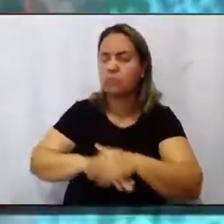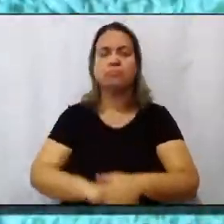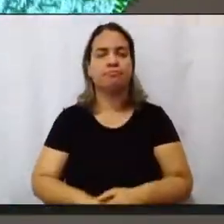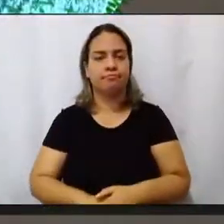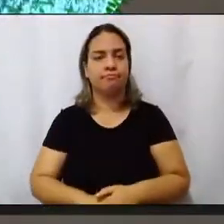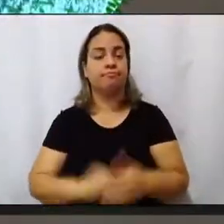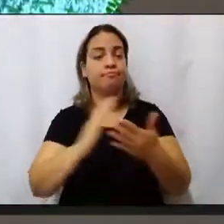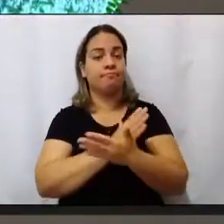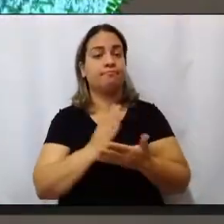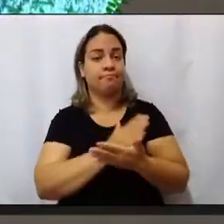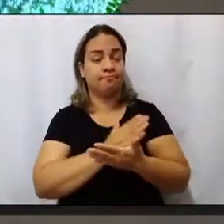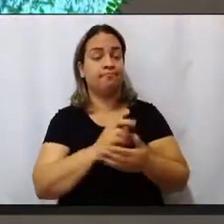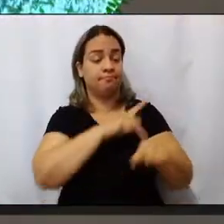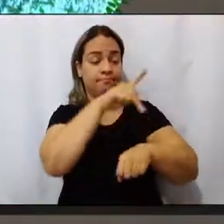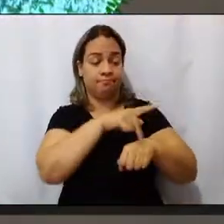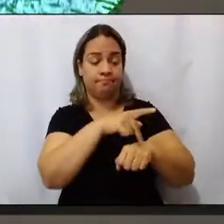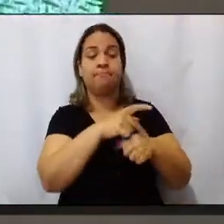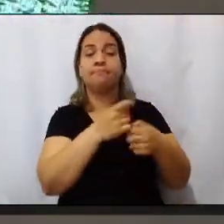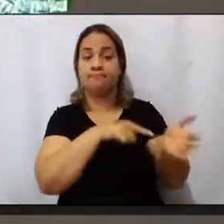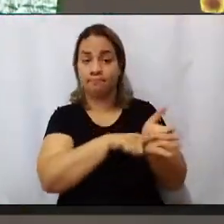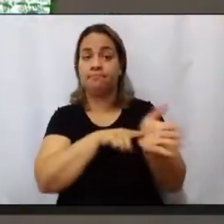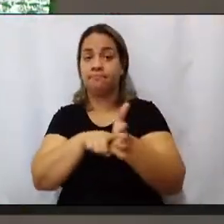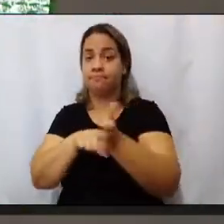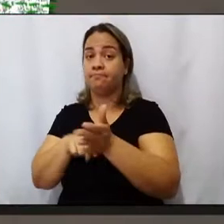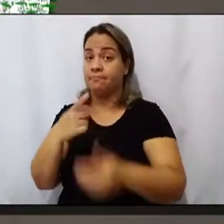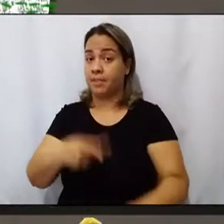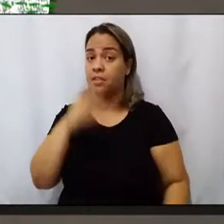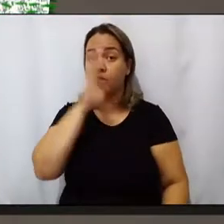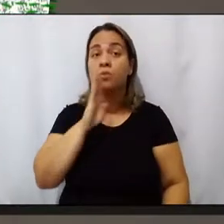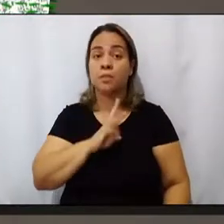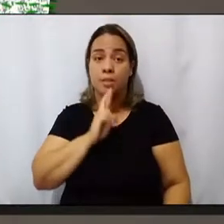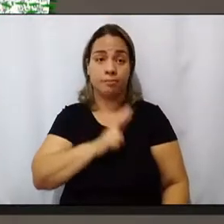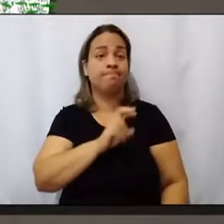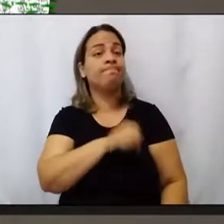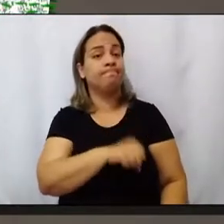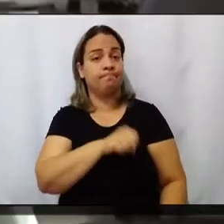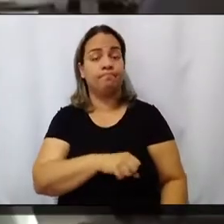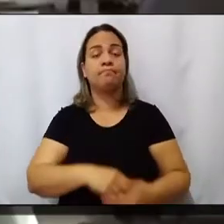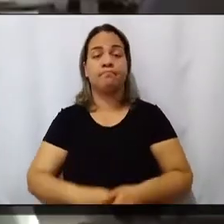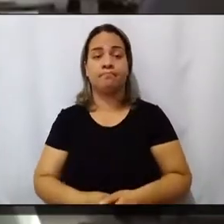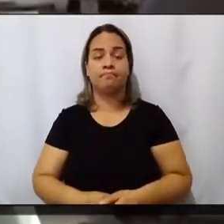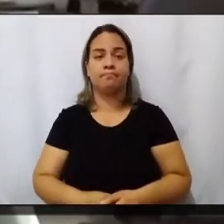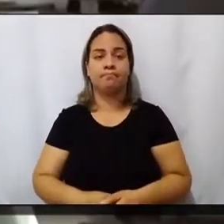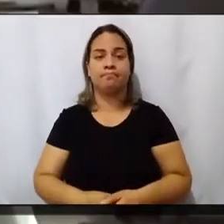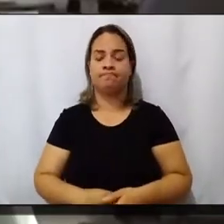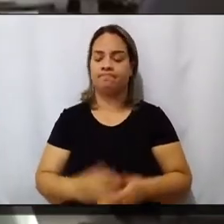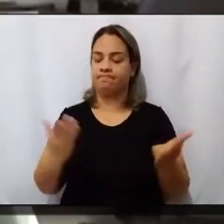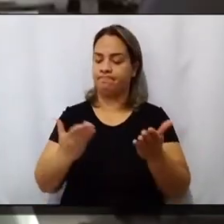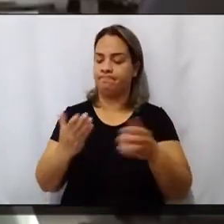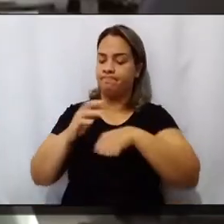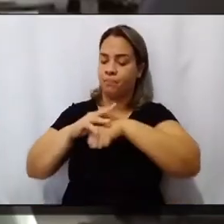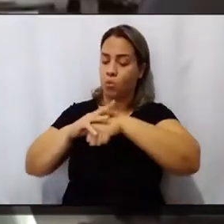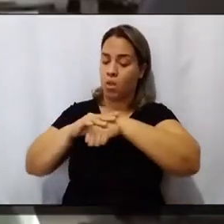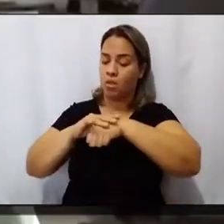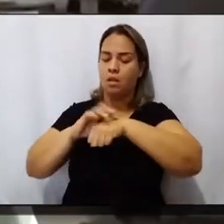sendo investigados em vários países, inclusive no Brasil, sugerem que sim. Hoje eu diria que a reinfecção